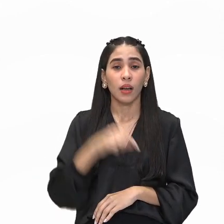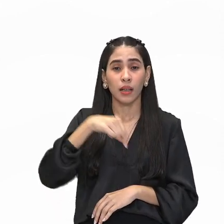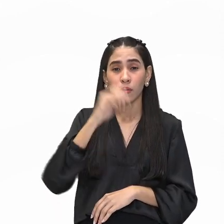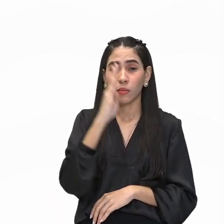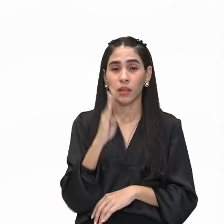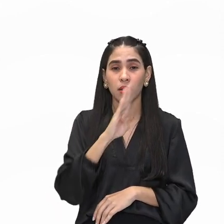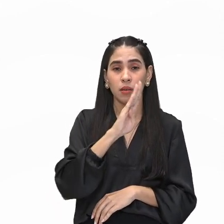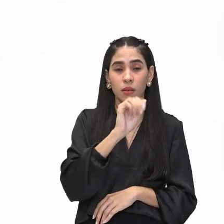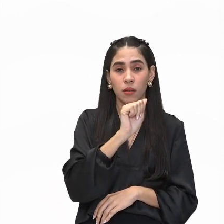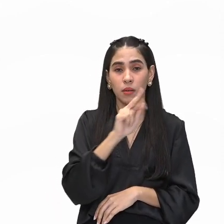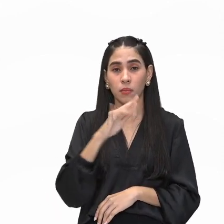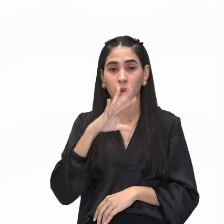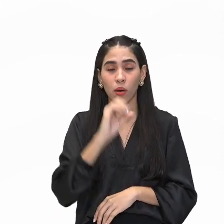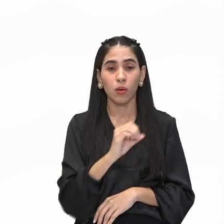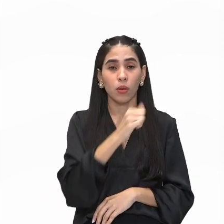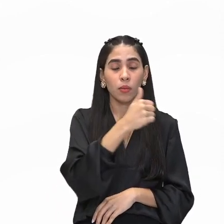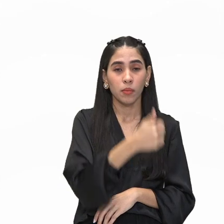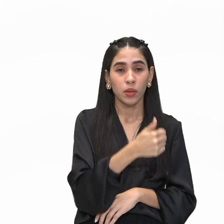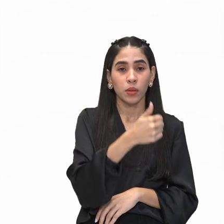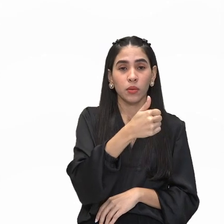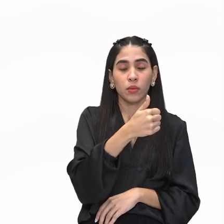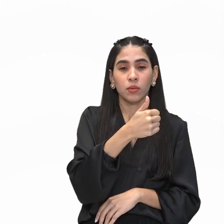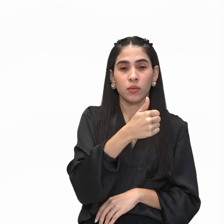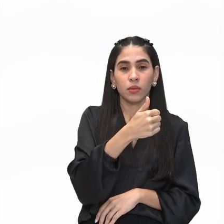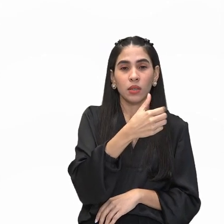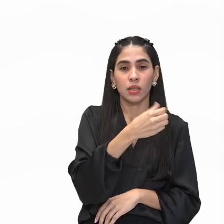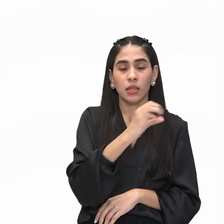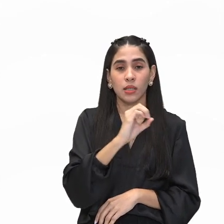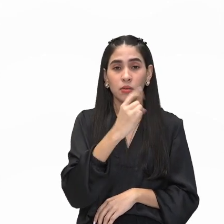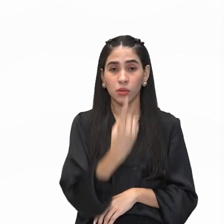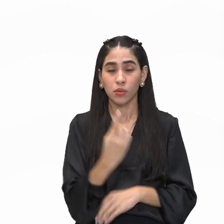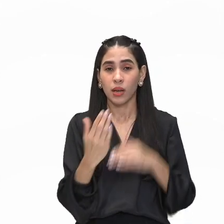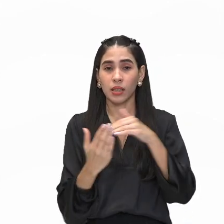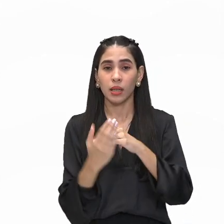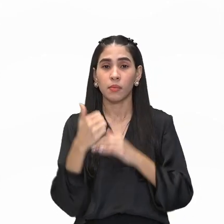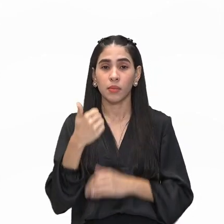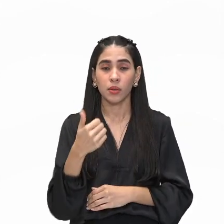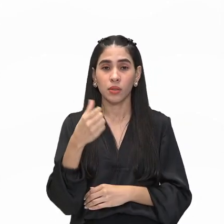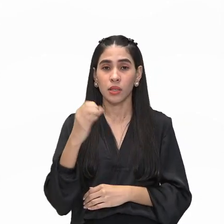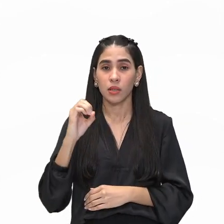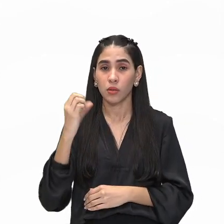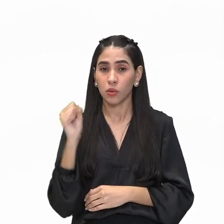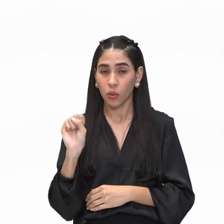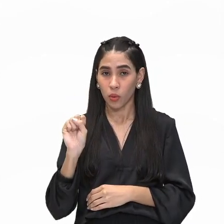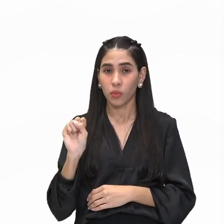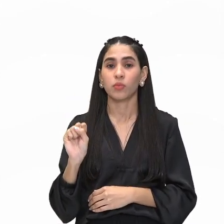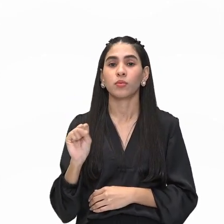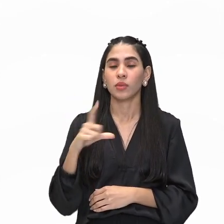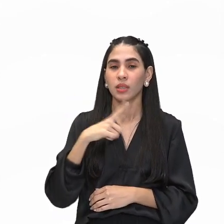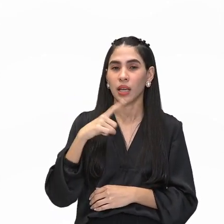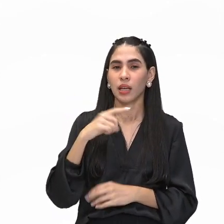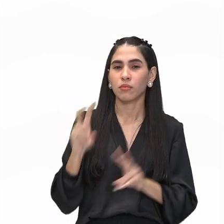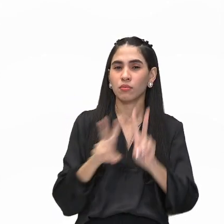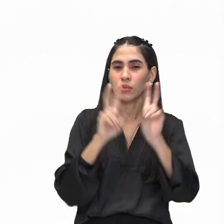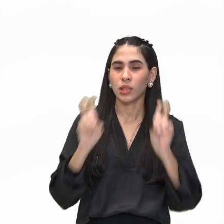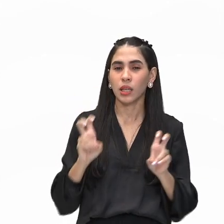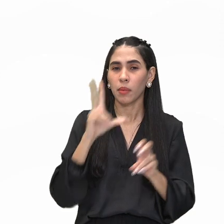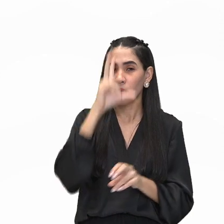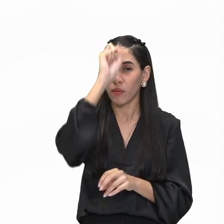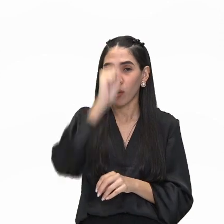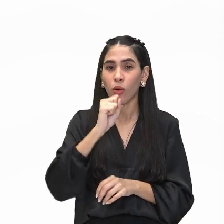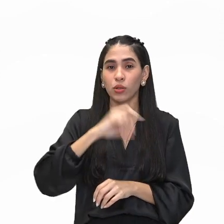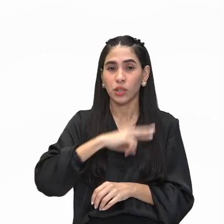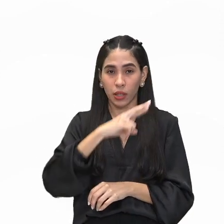de 1601 a 1768, ele foi marcado pela temática religiosa. Os edifícios sacros